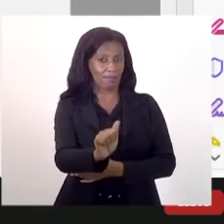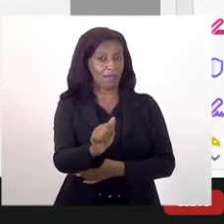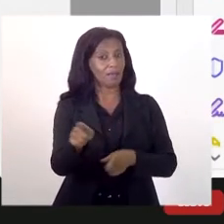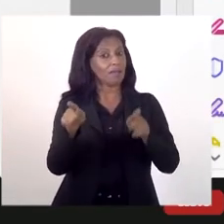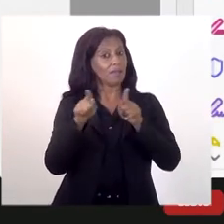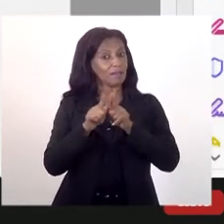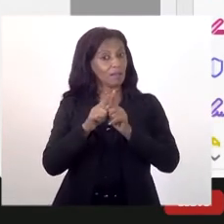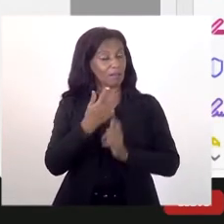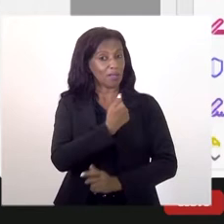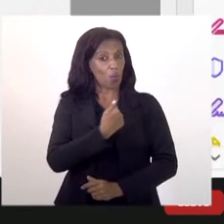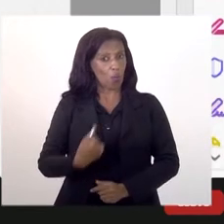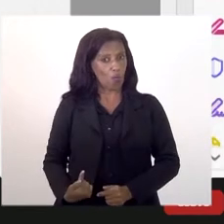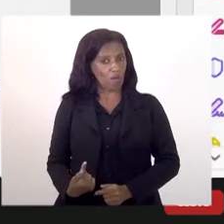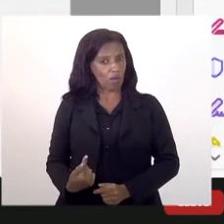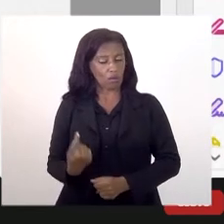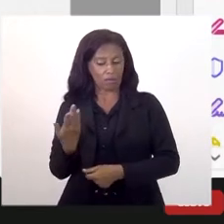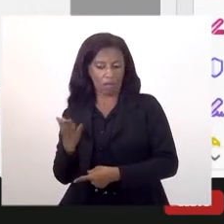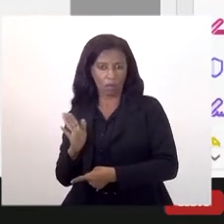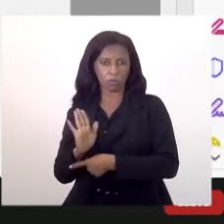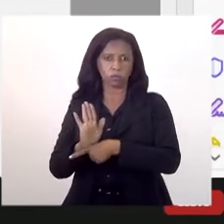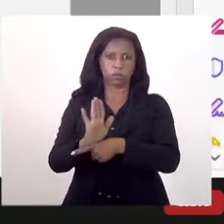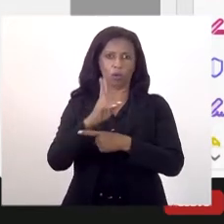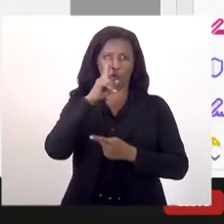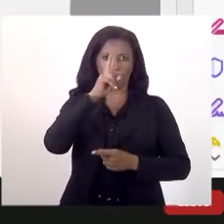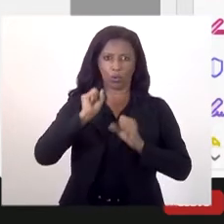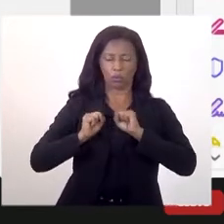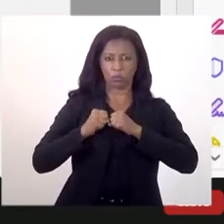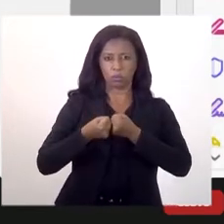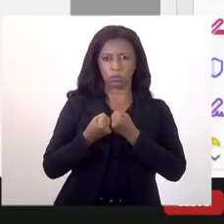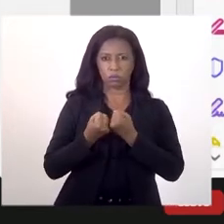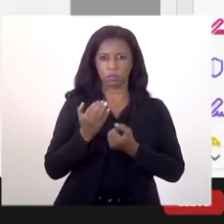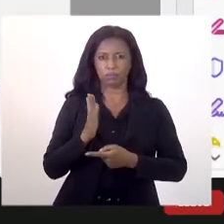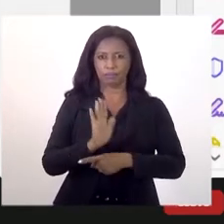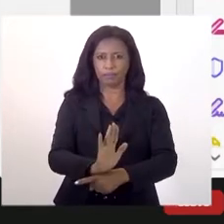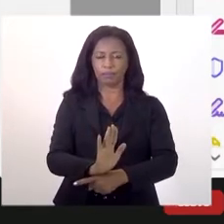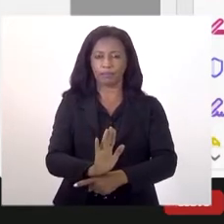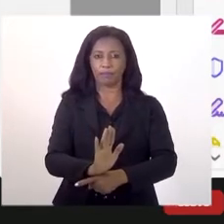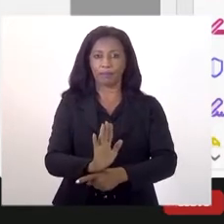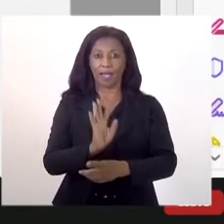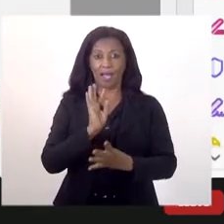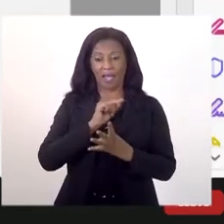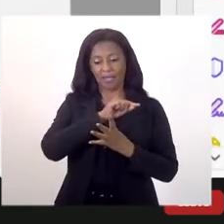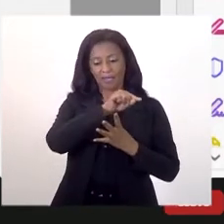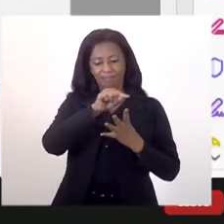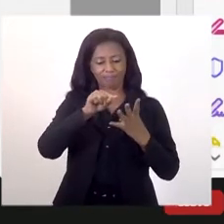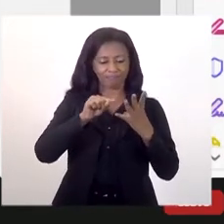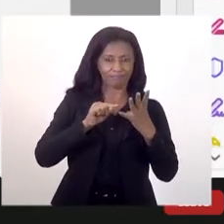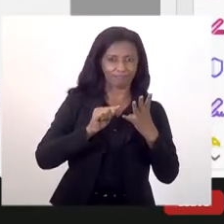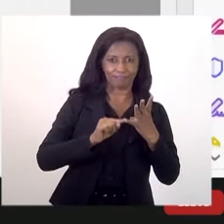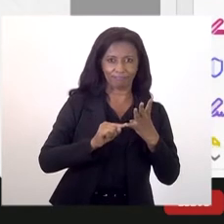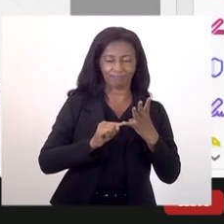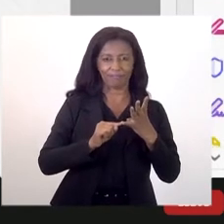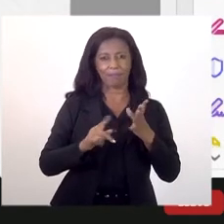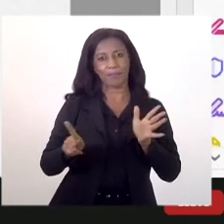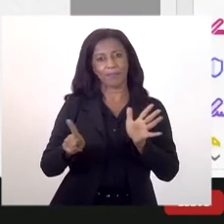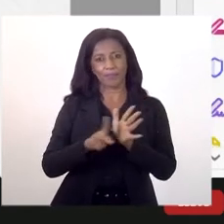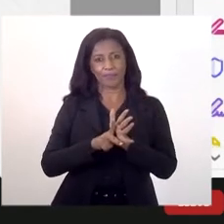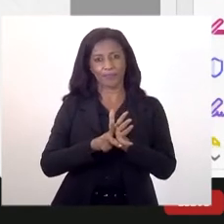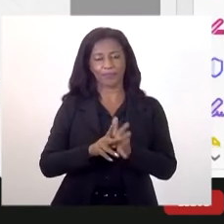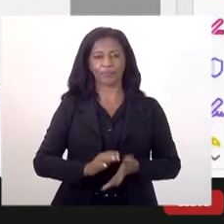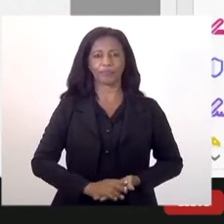que vai dar a força. Então, nós estamos colocando mais um elemento, que é a empresa demandante e a empresa de tecnologia.